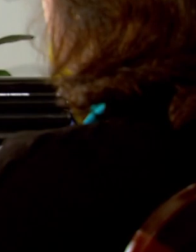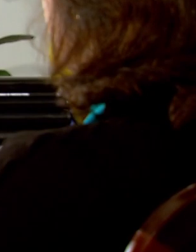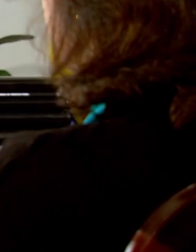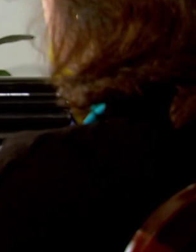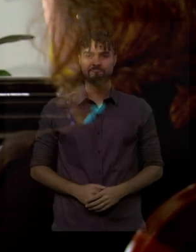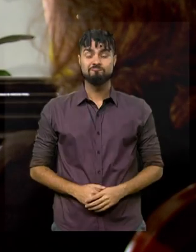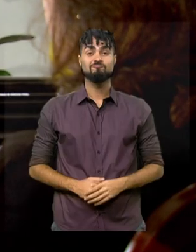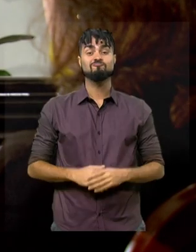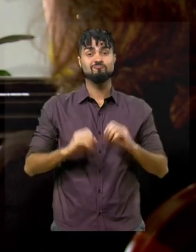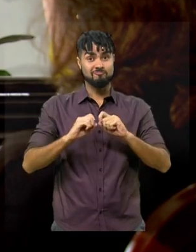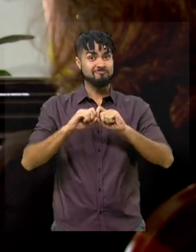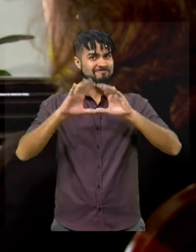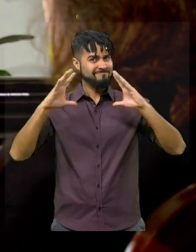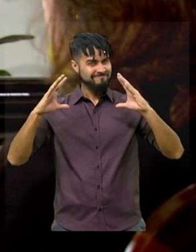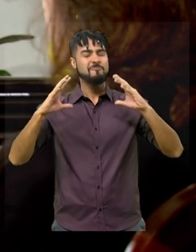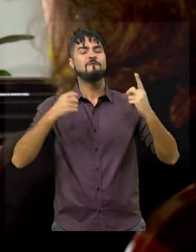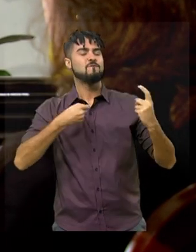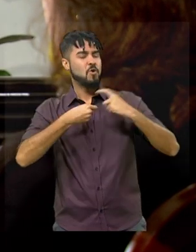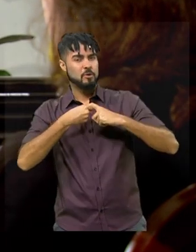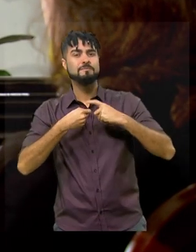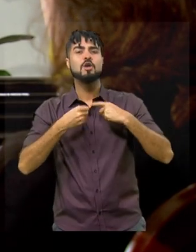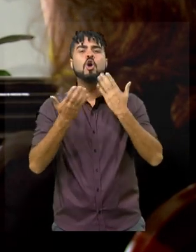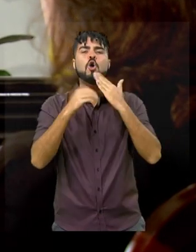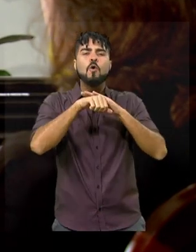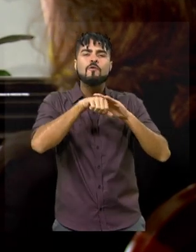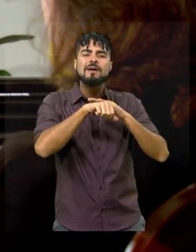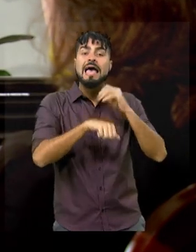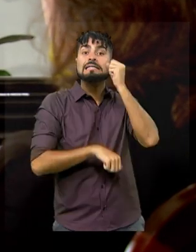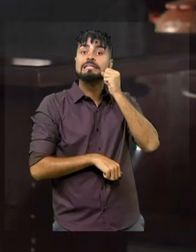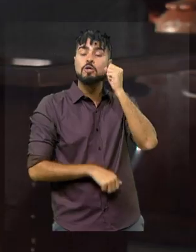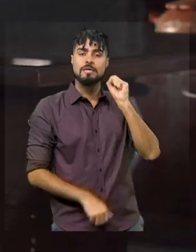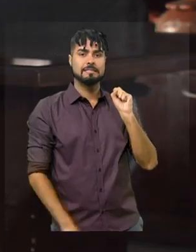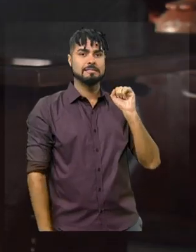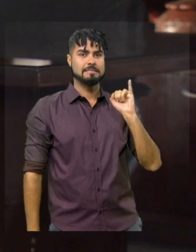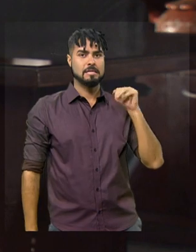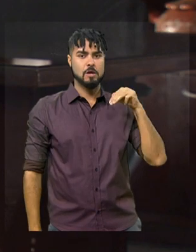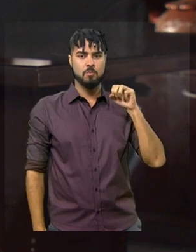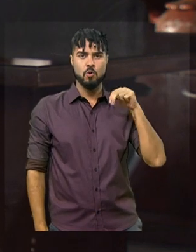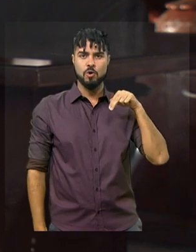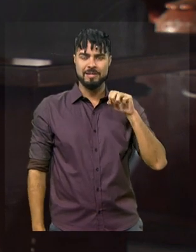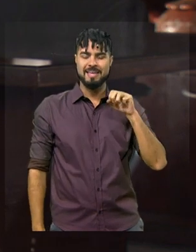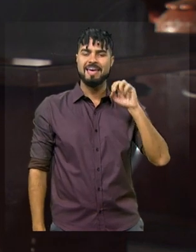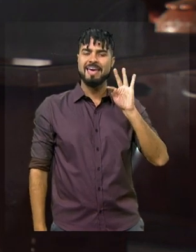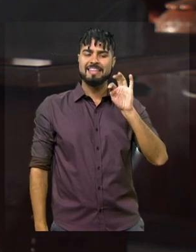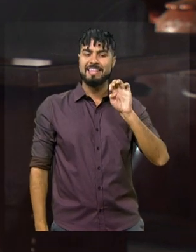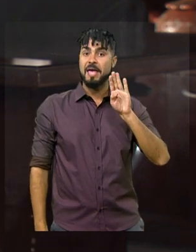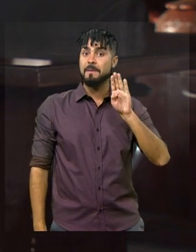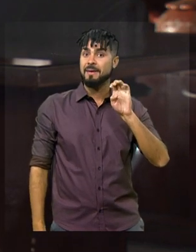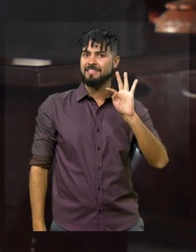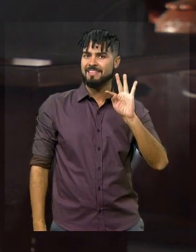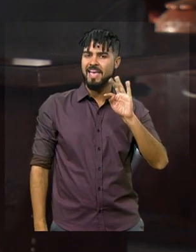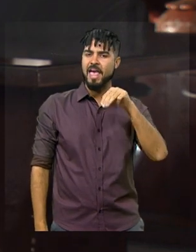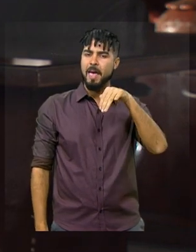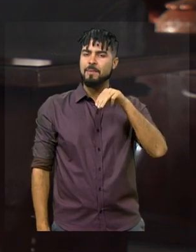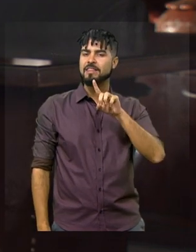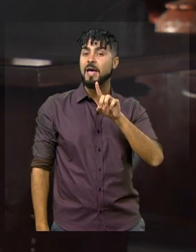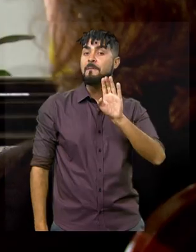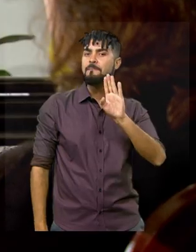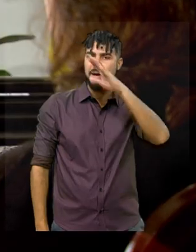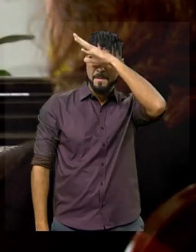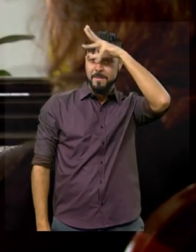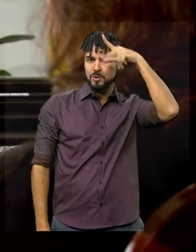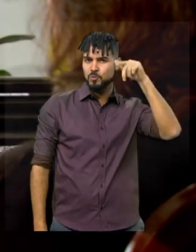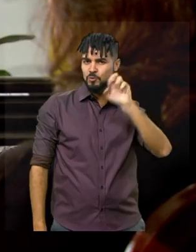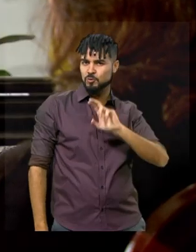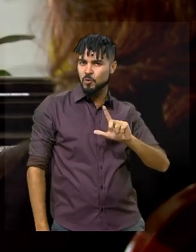Estamos de volta, hoje eu converso com a senadora Simone Tebet, do MDB de Mato Grosso do Sul, ela que é